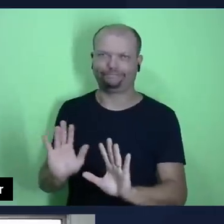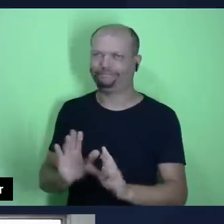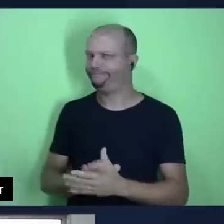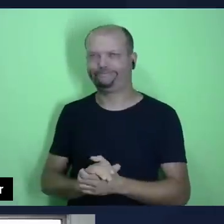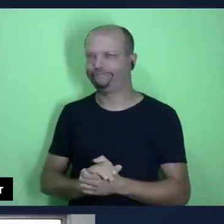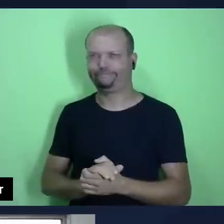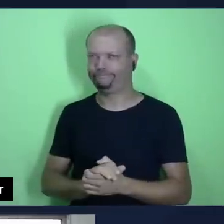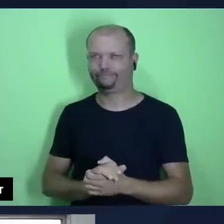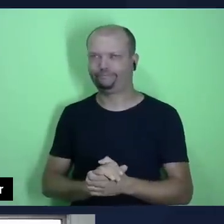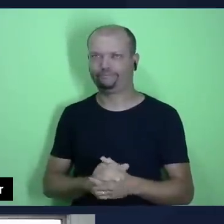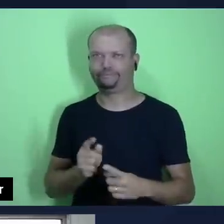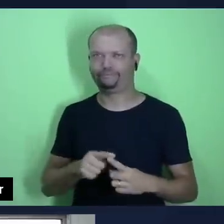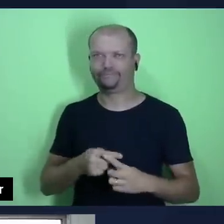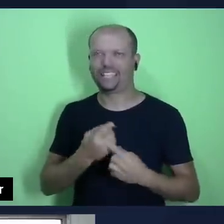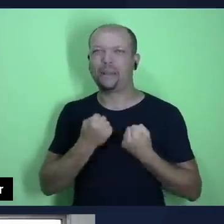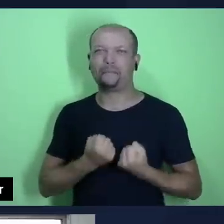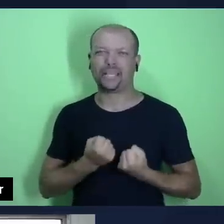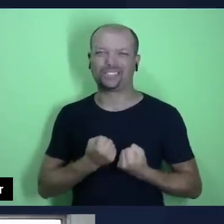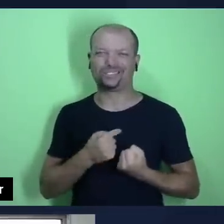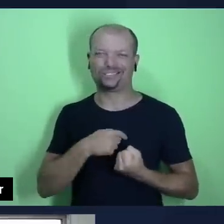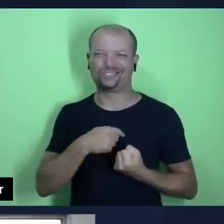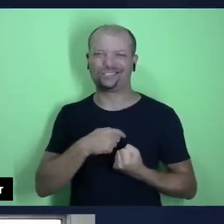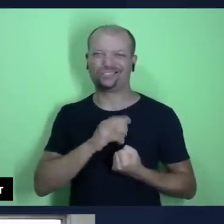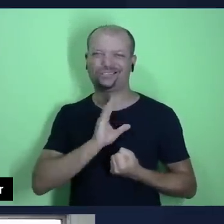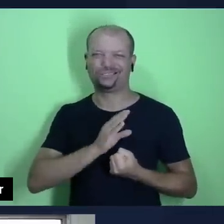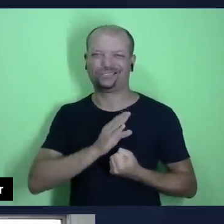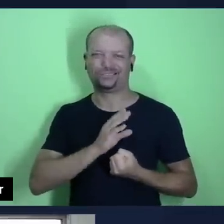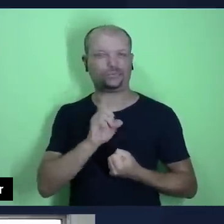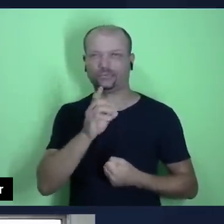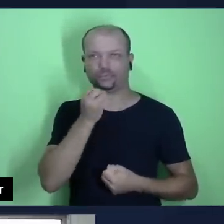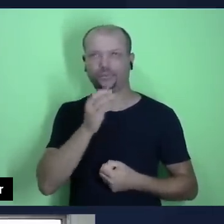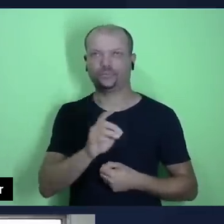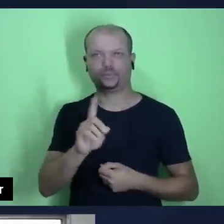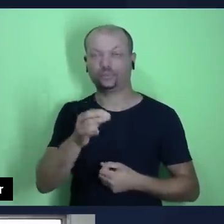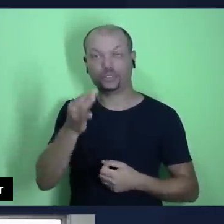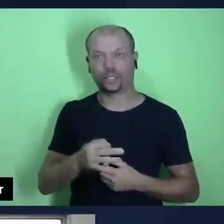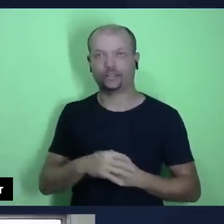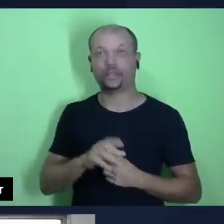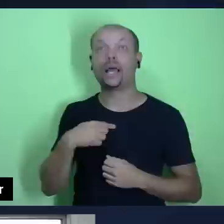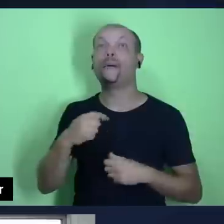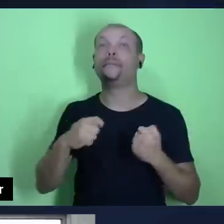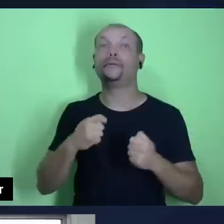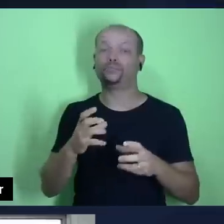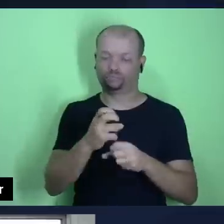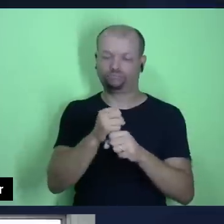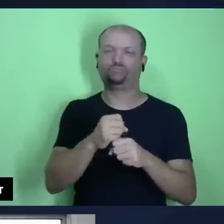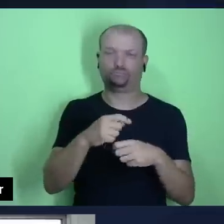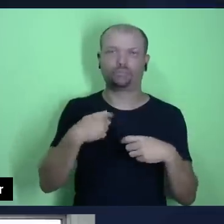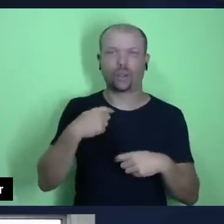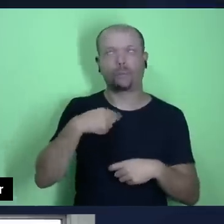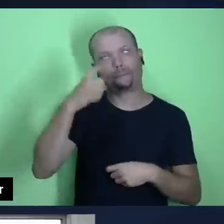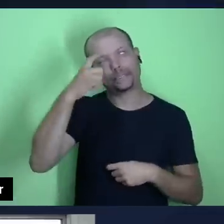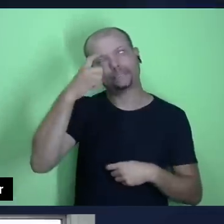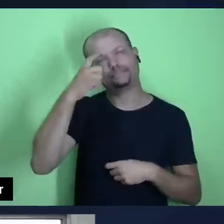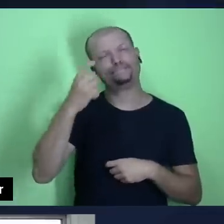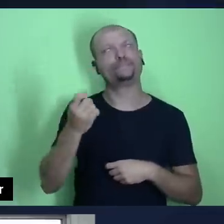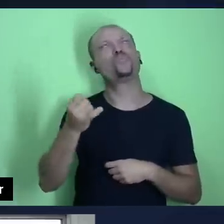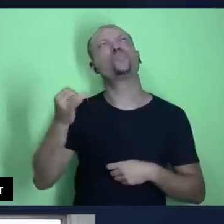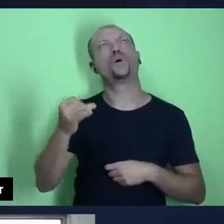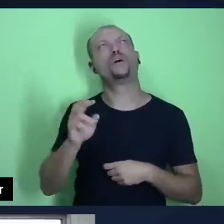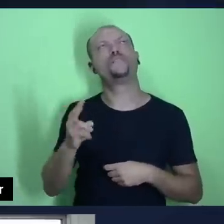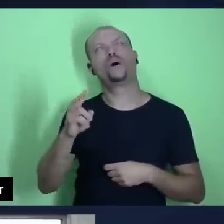fazer isso, segundo o princípio bíblico. Então, eu preciso calcular, eu mesmo calculo aqui a